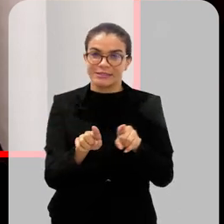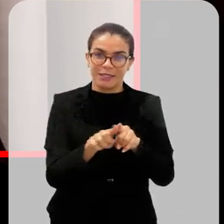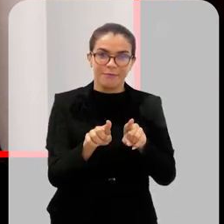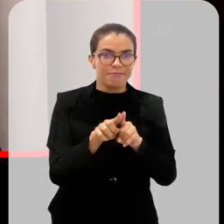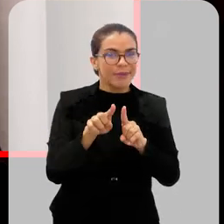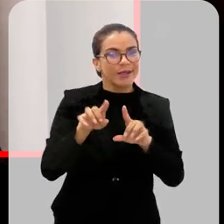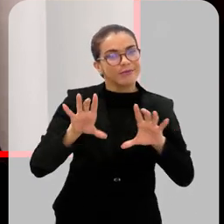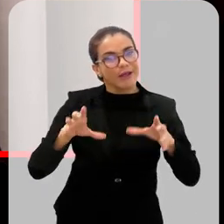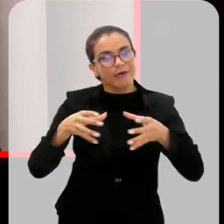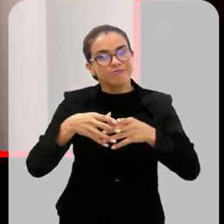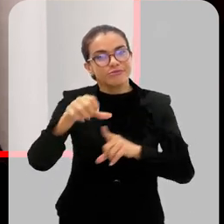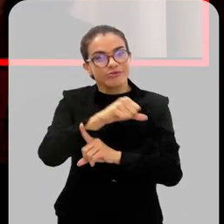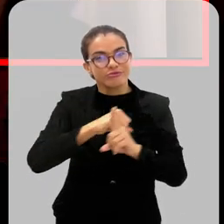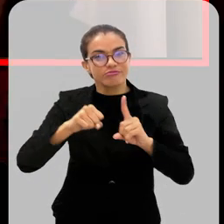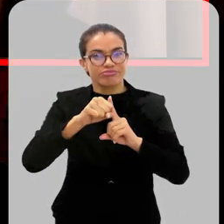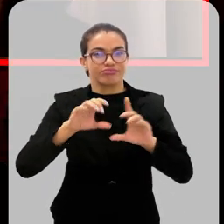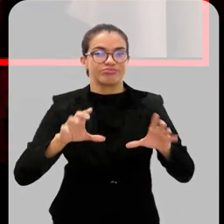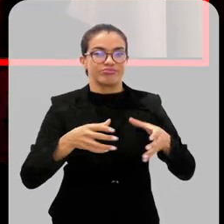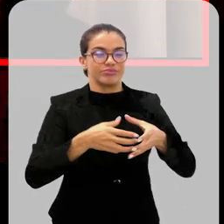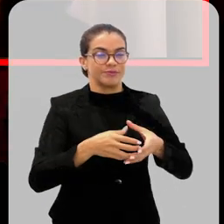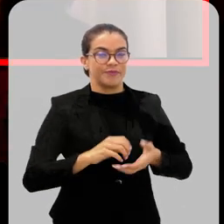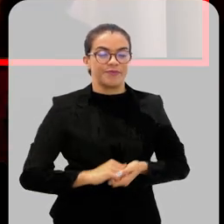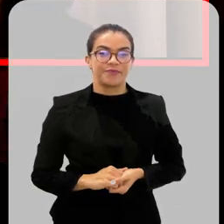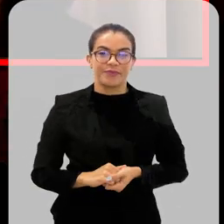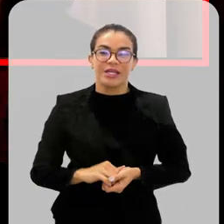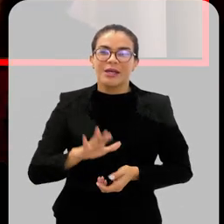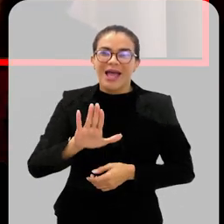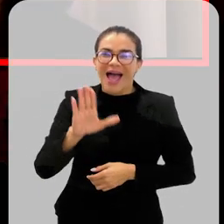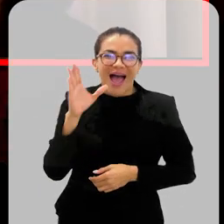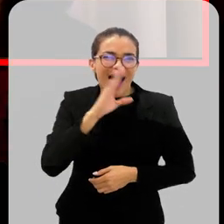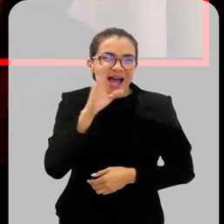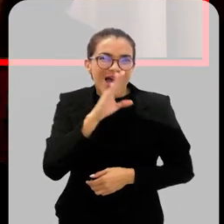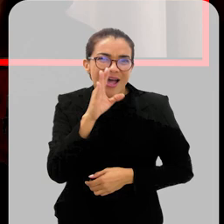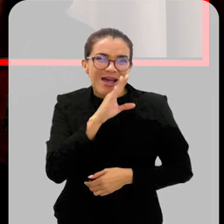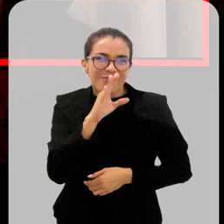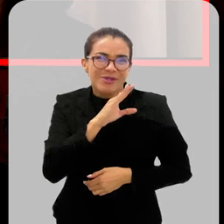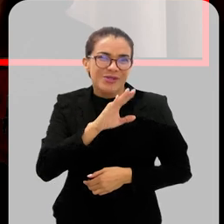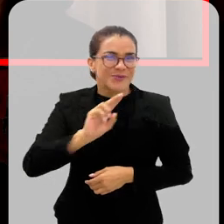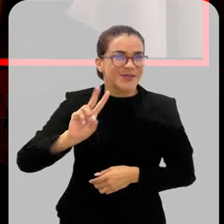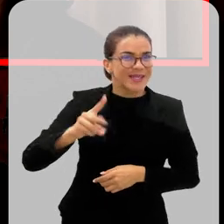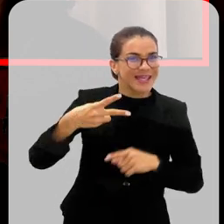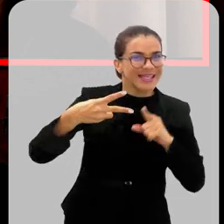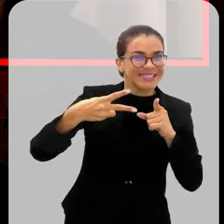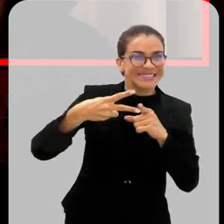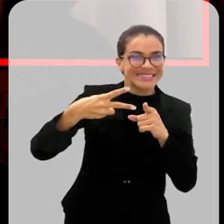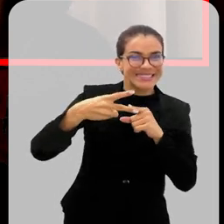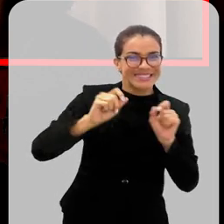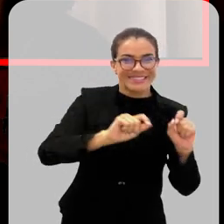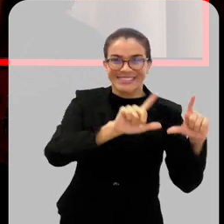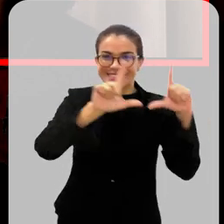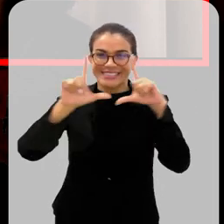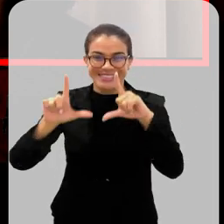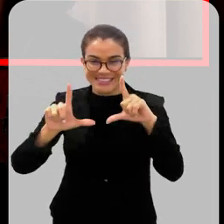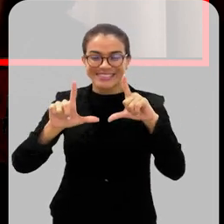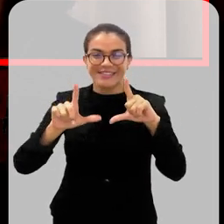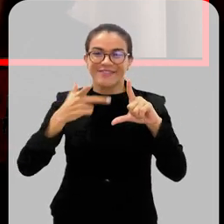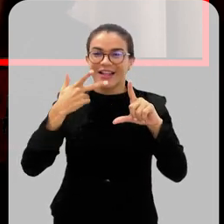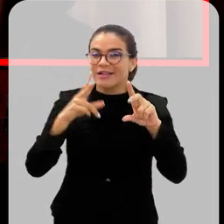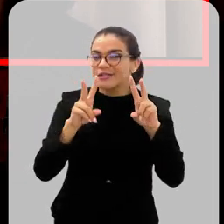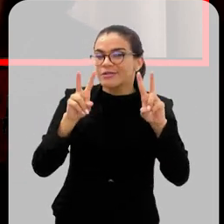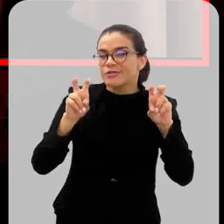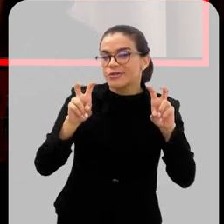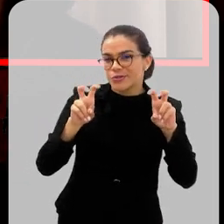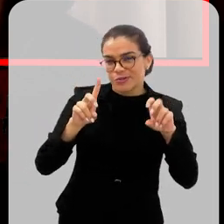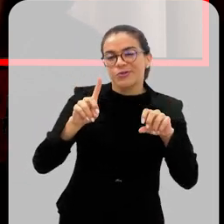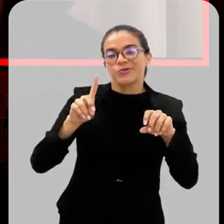como do nosso entorno todo. Sara, já já a gente vai voltar para a segunda parte do programa, aqui falando